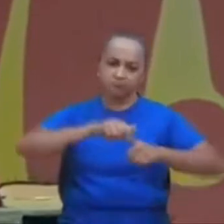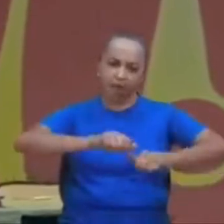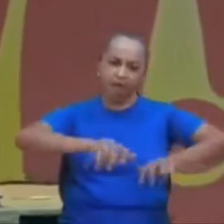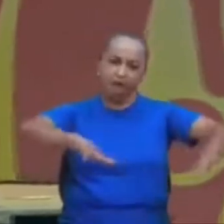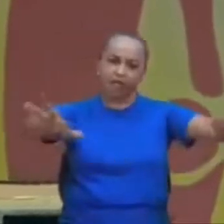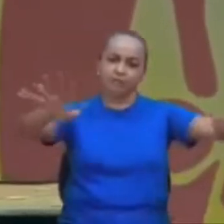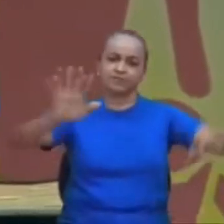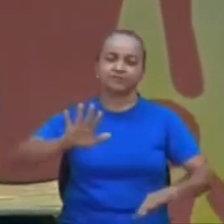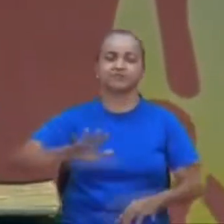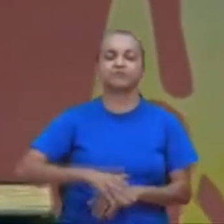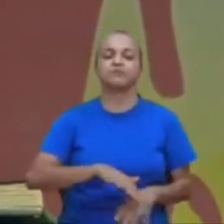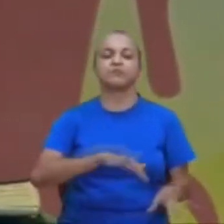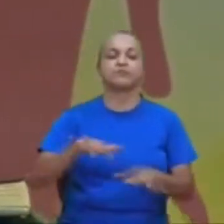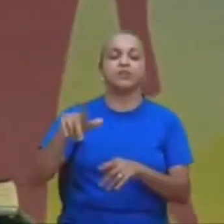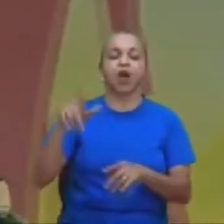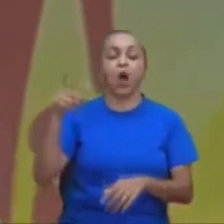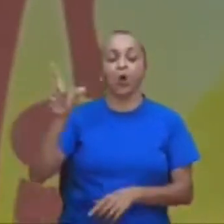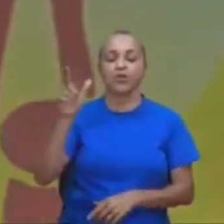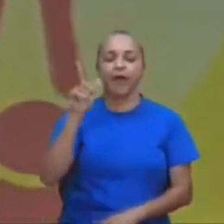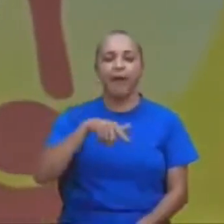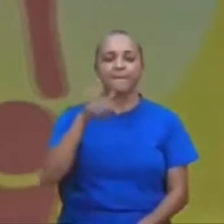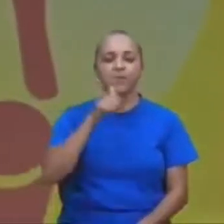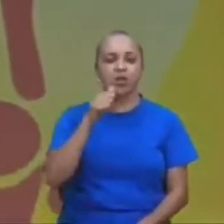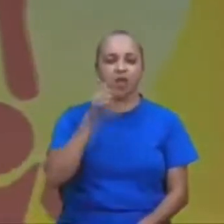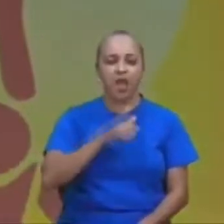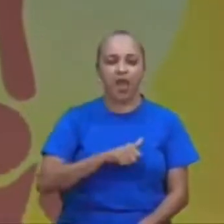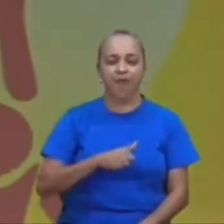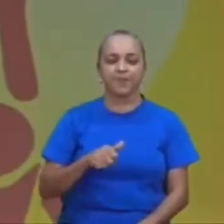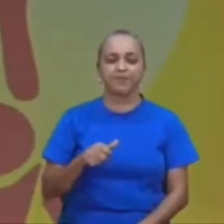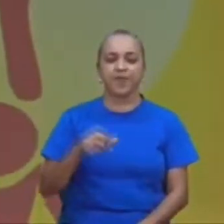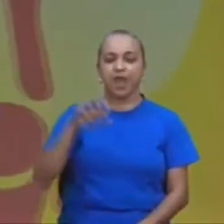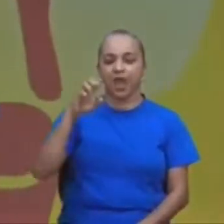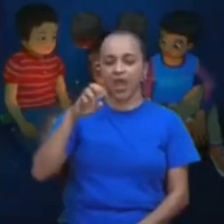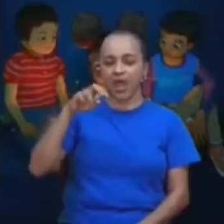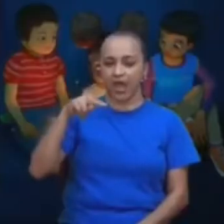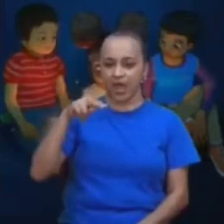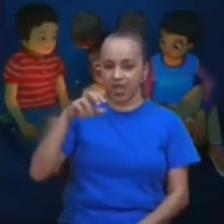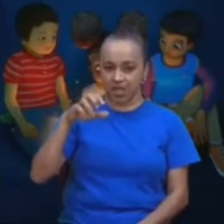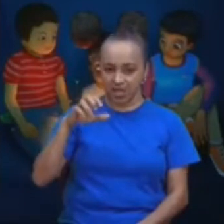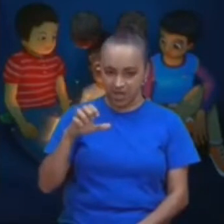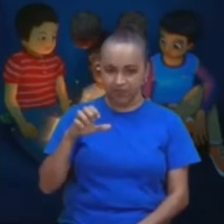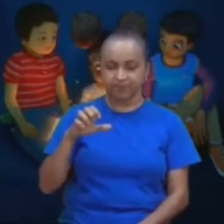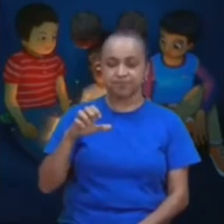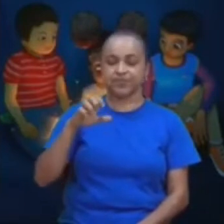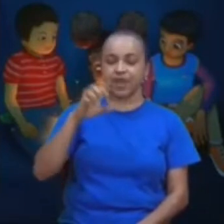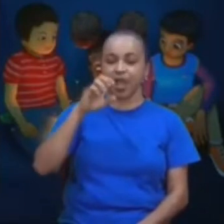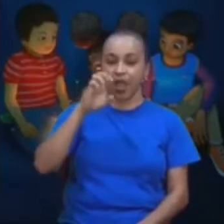jovem, talvez você já tenha ouvido falar dela, Anne Frank. Anne Frank também